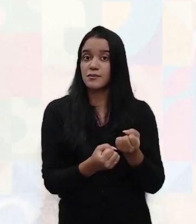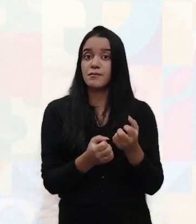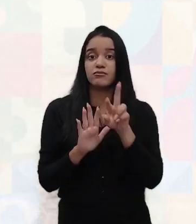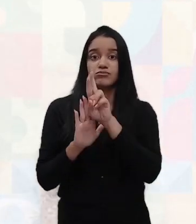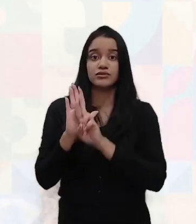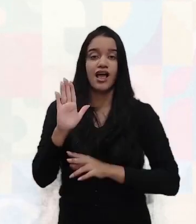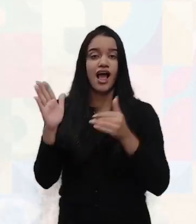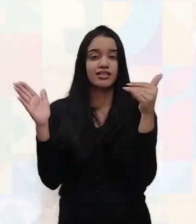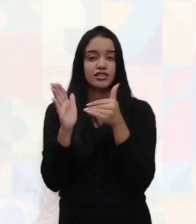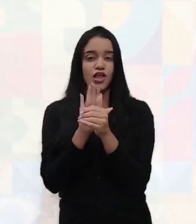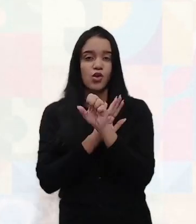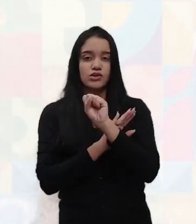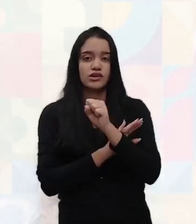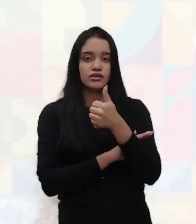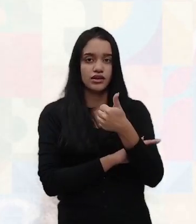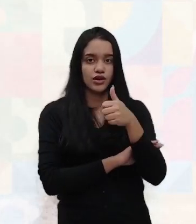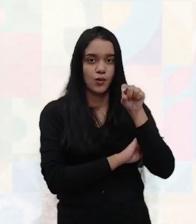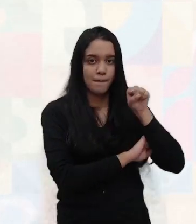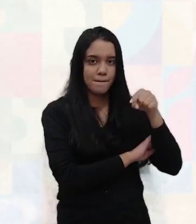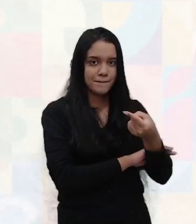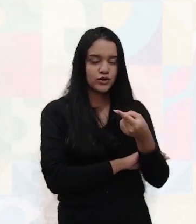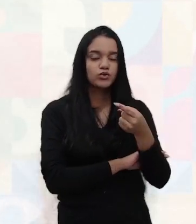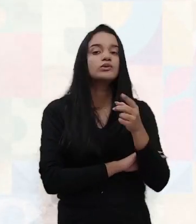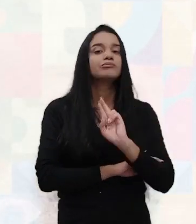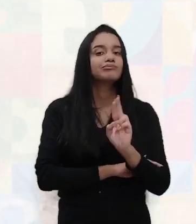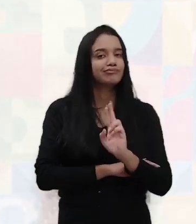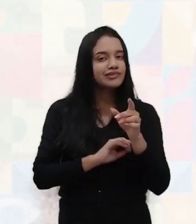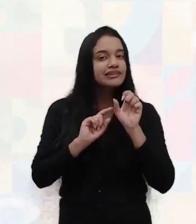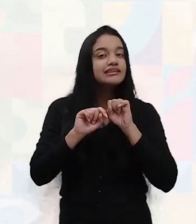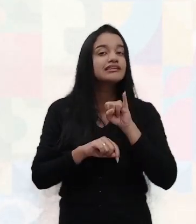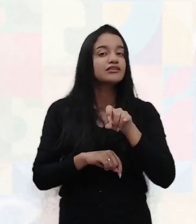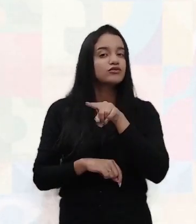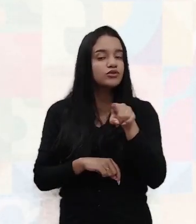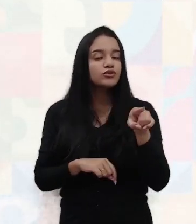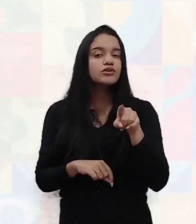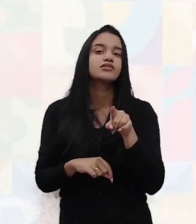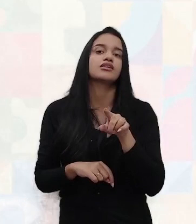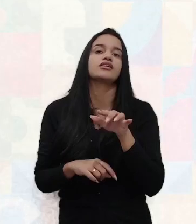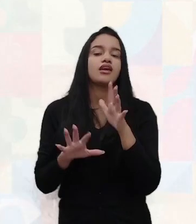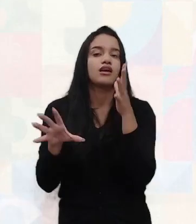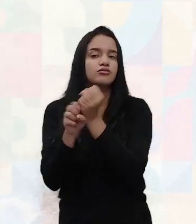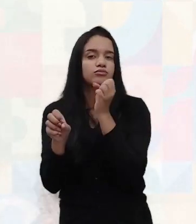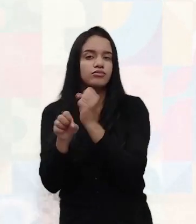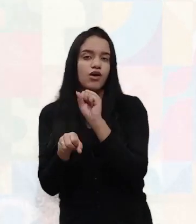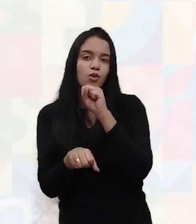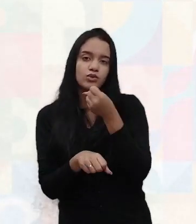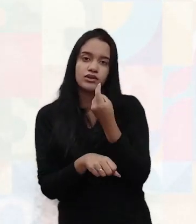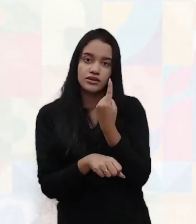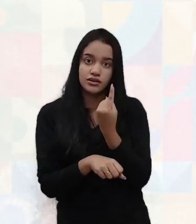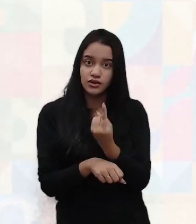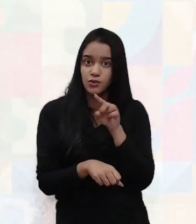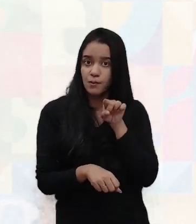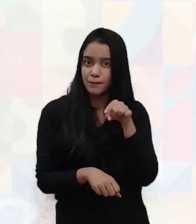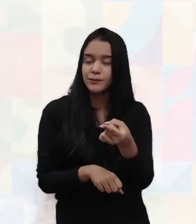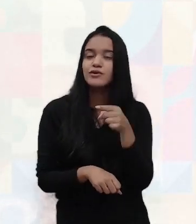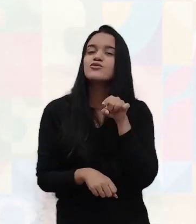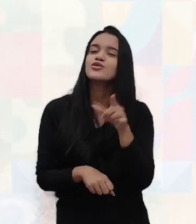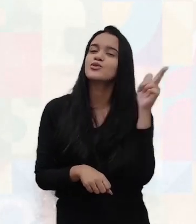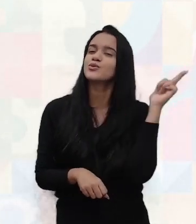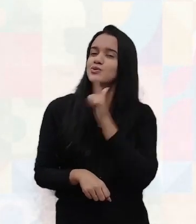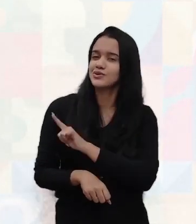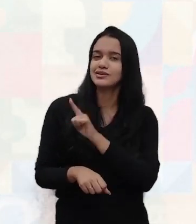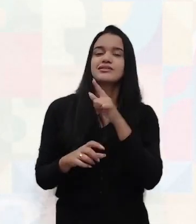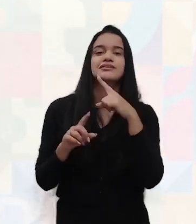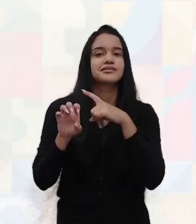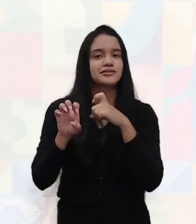81 mil, tá certo? Então, se você consegue faturar ao ano até 81 mil, você tem condições de ser um MEI, tá